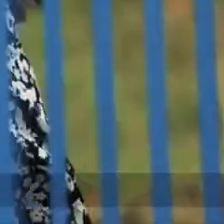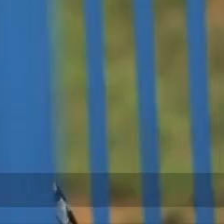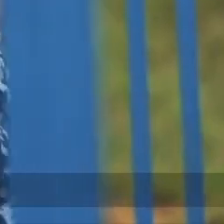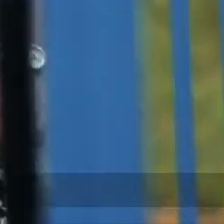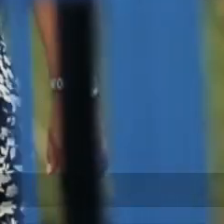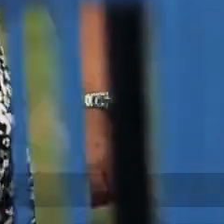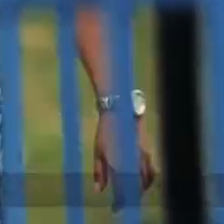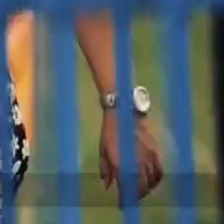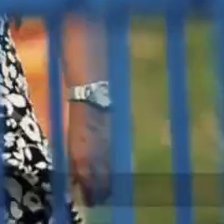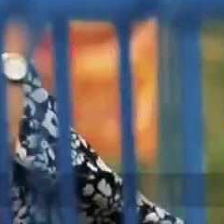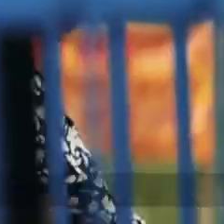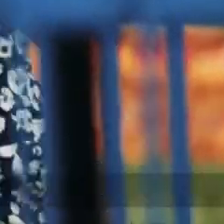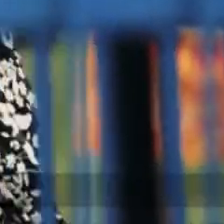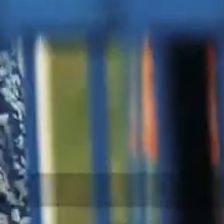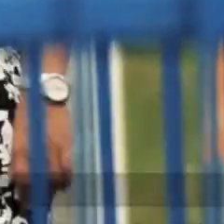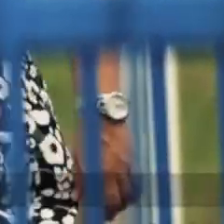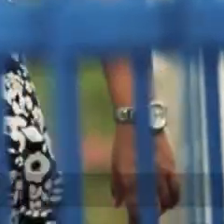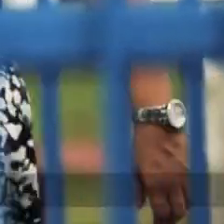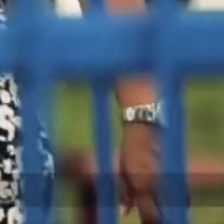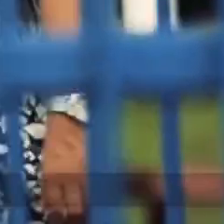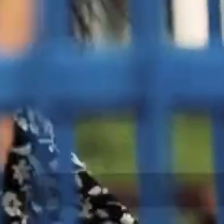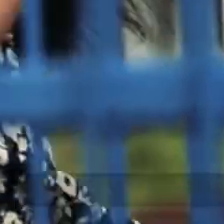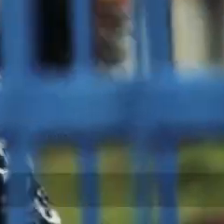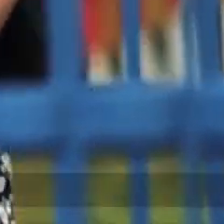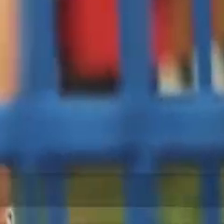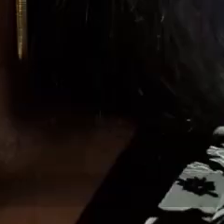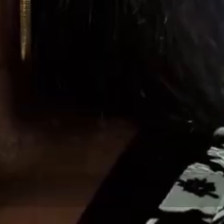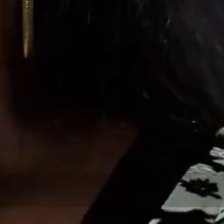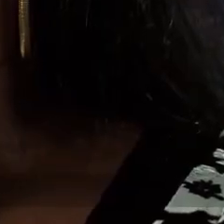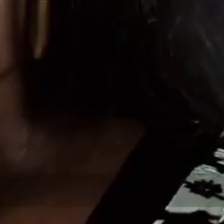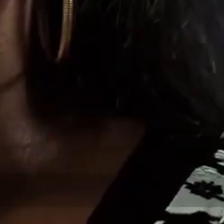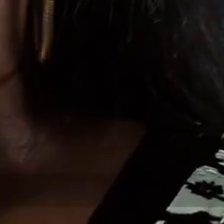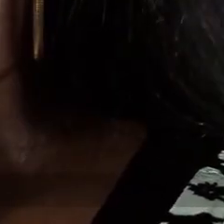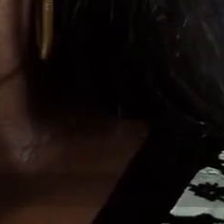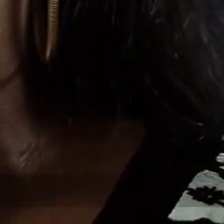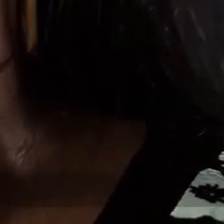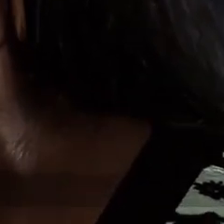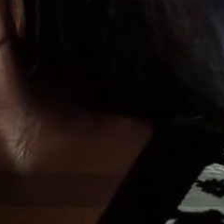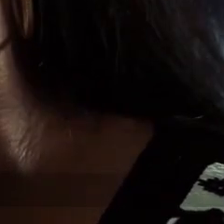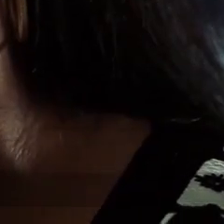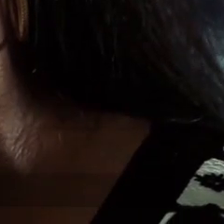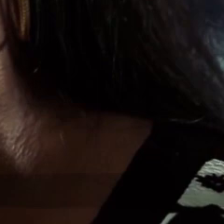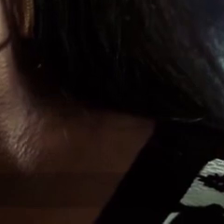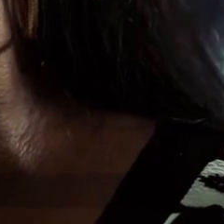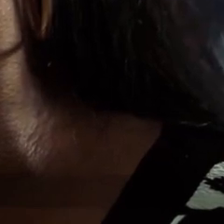Tinha aquela sensação que meus dias estavam contados aqui Não é fácil